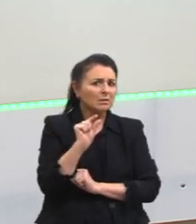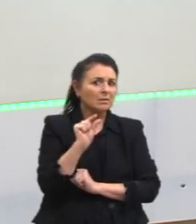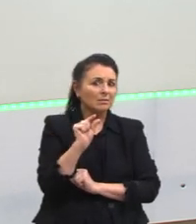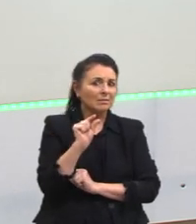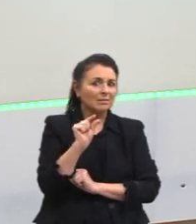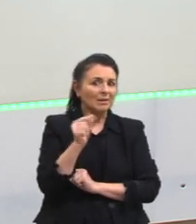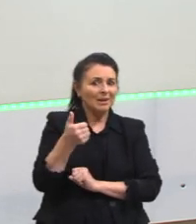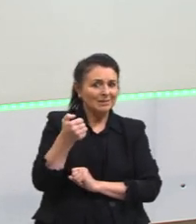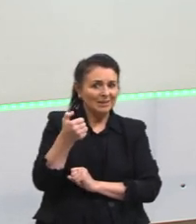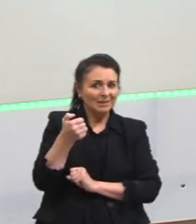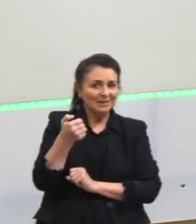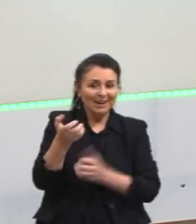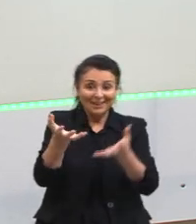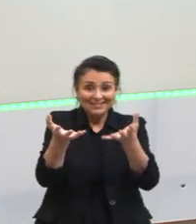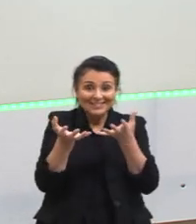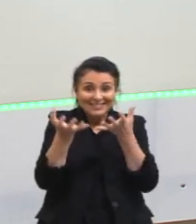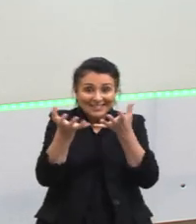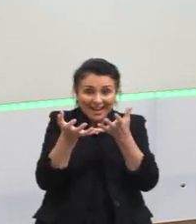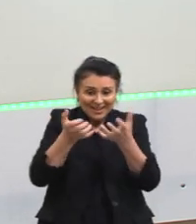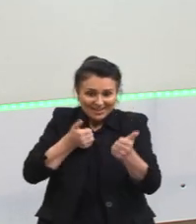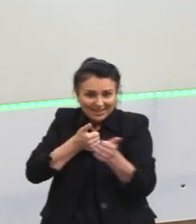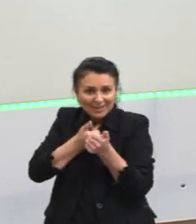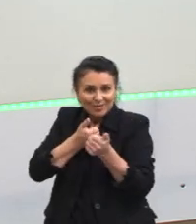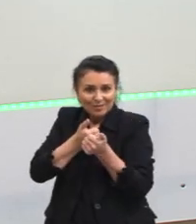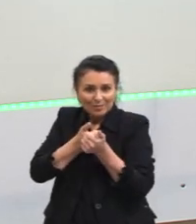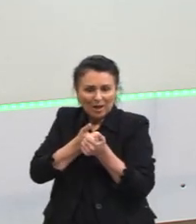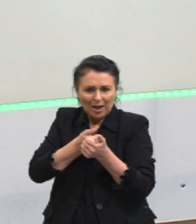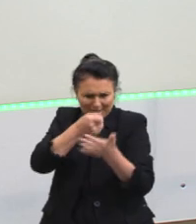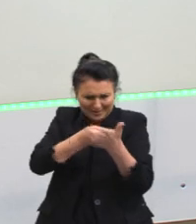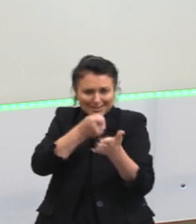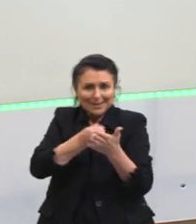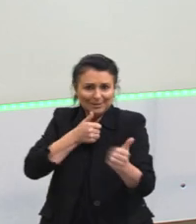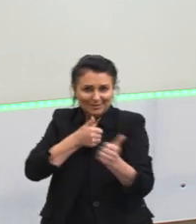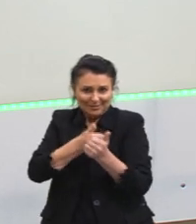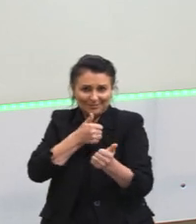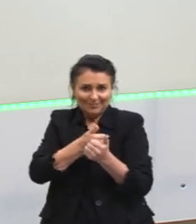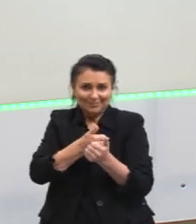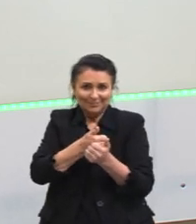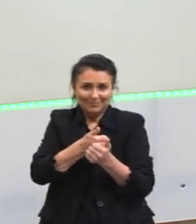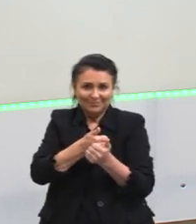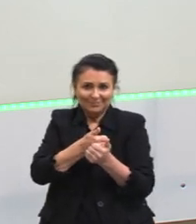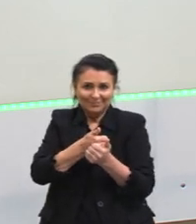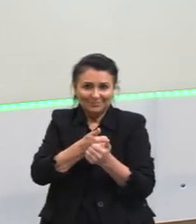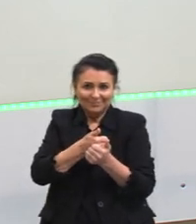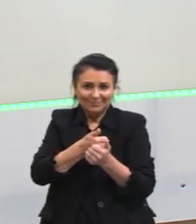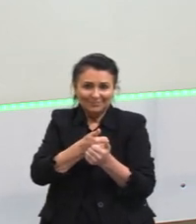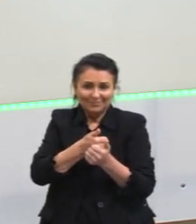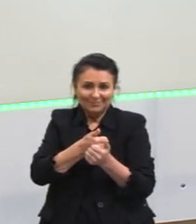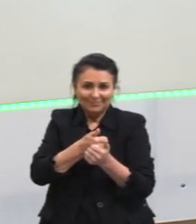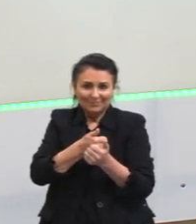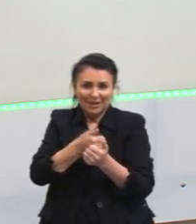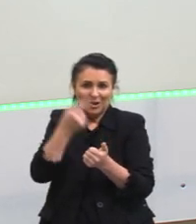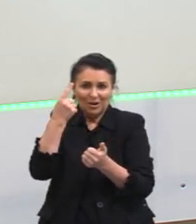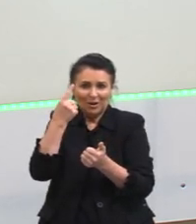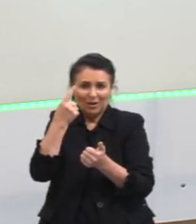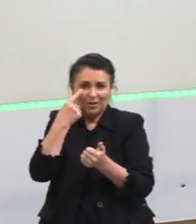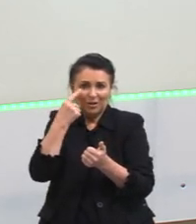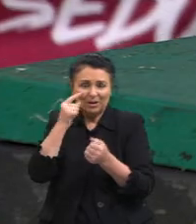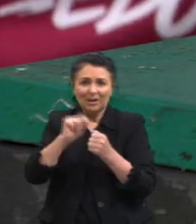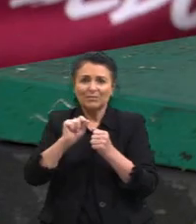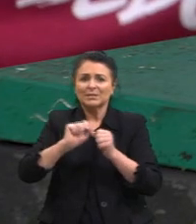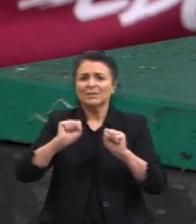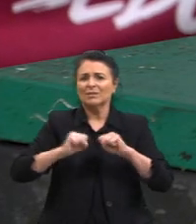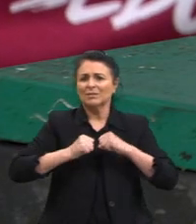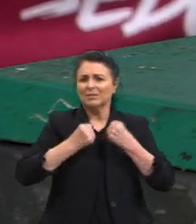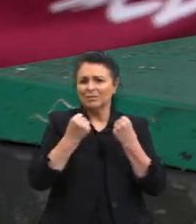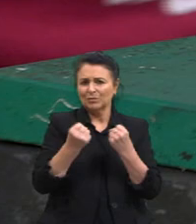se aproximar. Elas querem ficar próximas. Isso não acontece na vida real, né? Porque as massas são muito pequenas. E faz com que a força